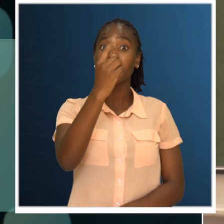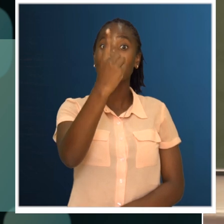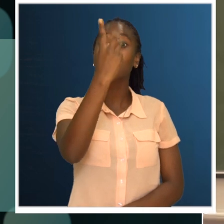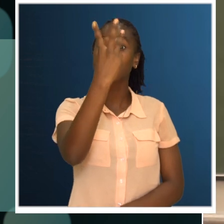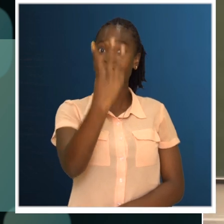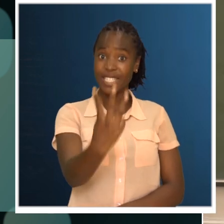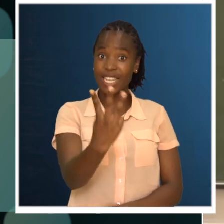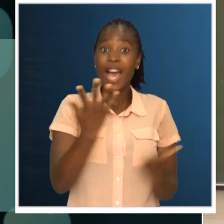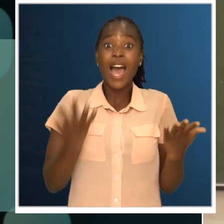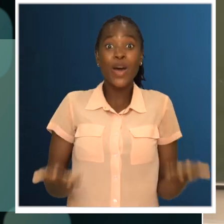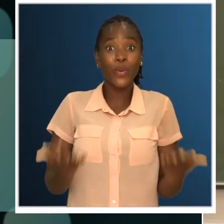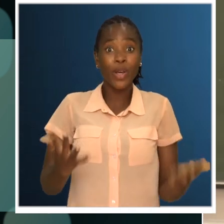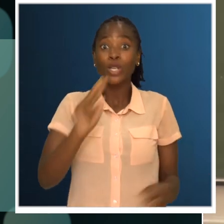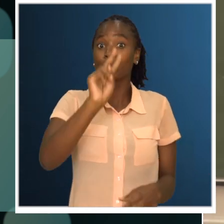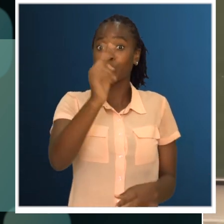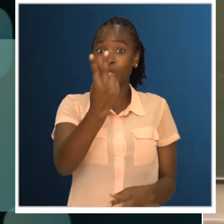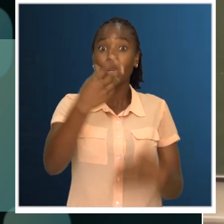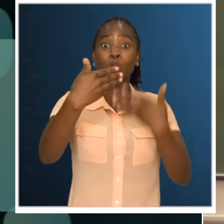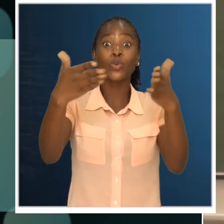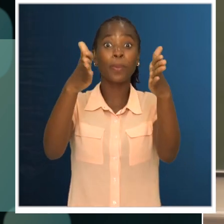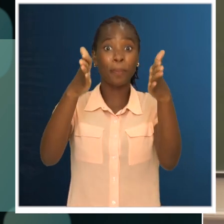alunos, quatro dos quais surdos.